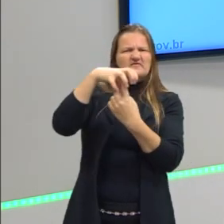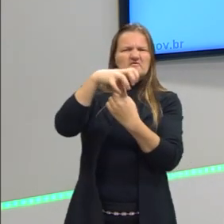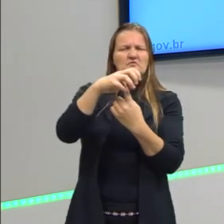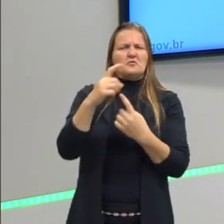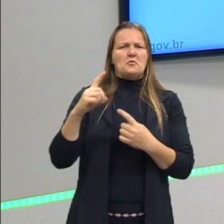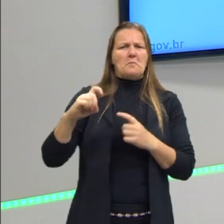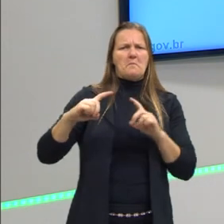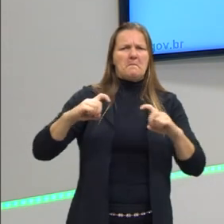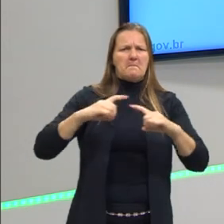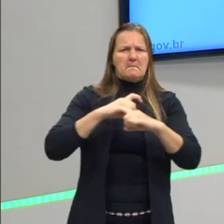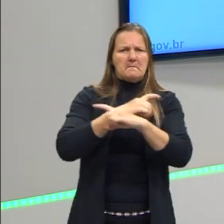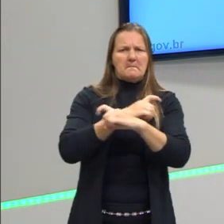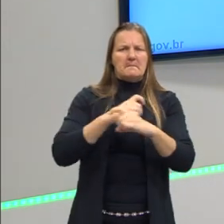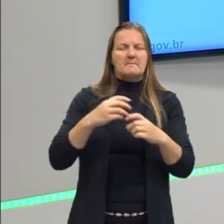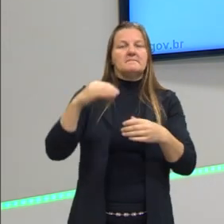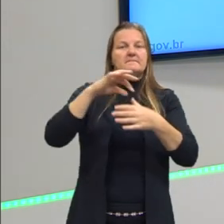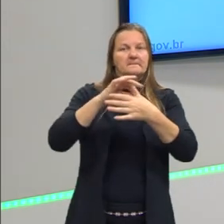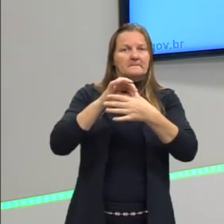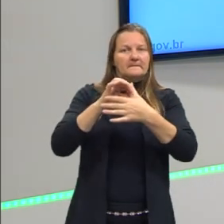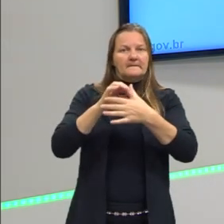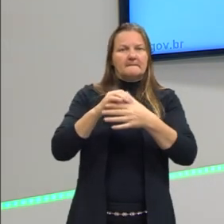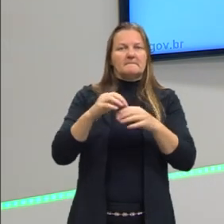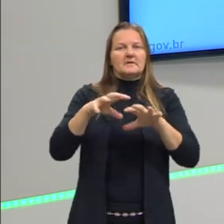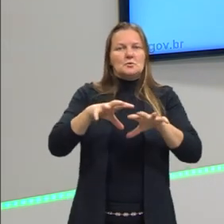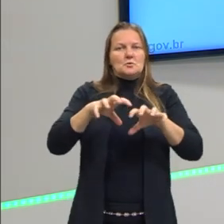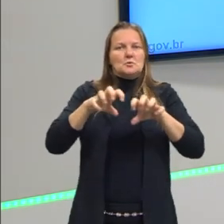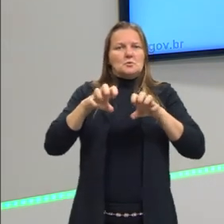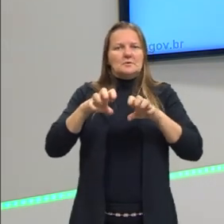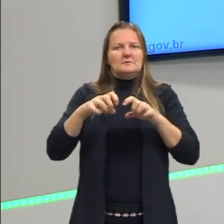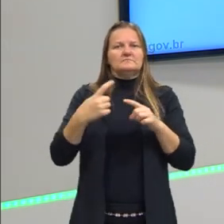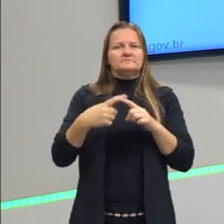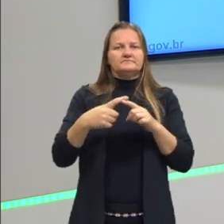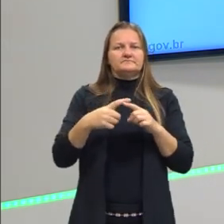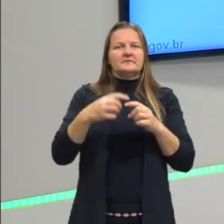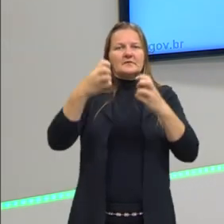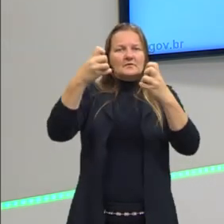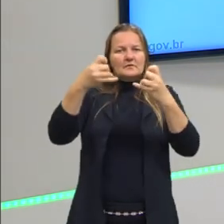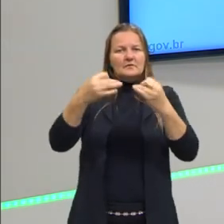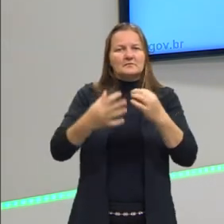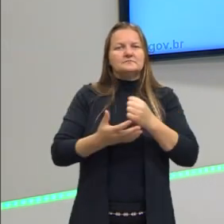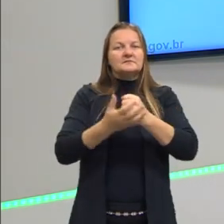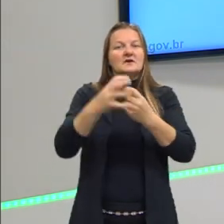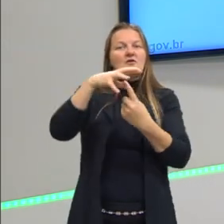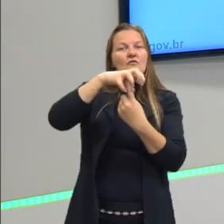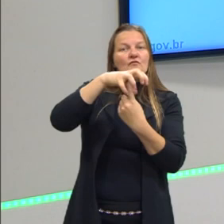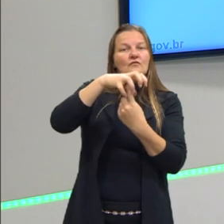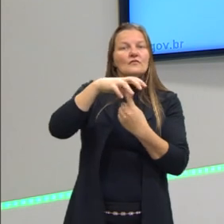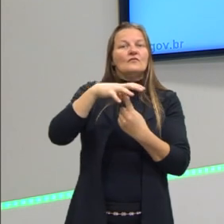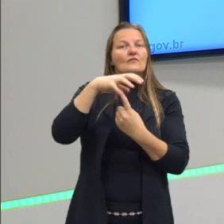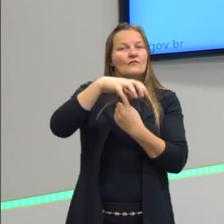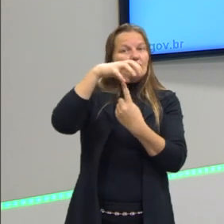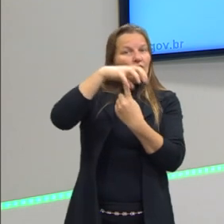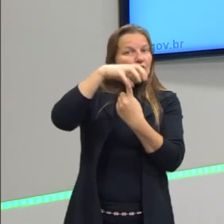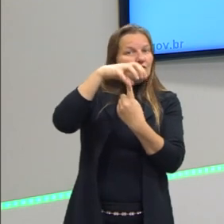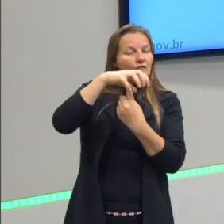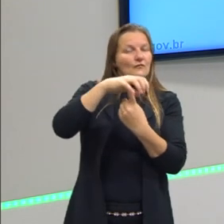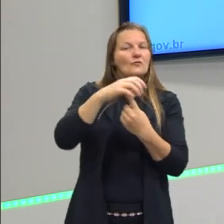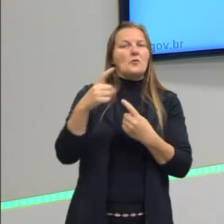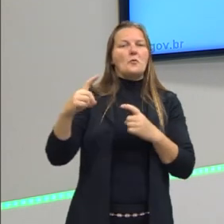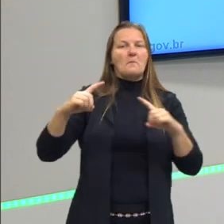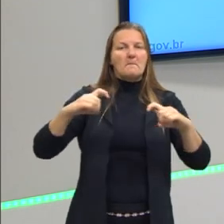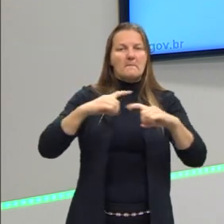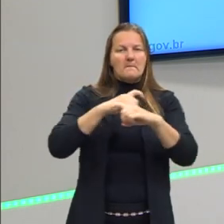-organismo, né? Porque os fungos e bactérias, professora de biologia, por favor, tem que me ajudar, eles precisam de água para